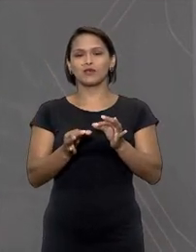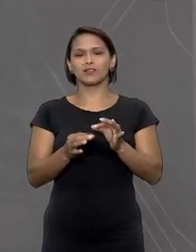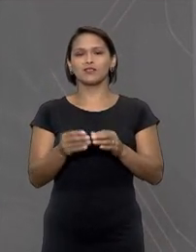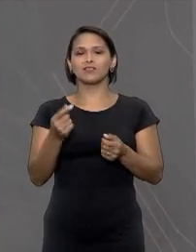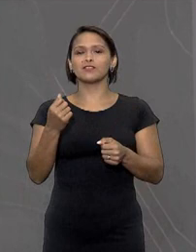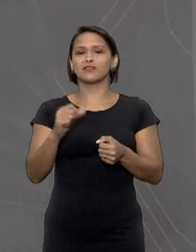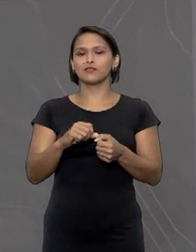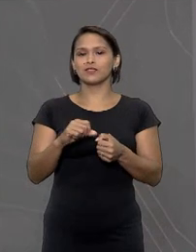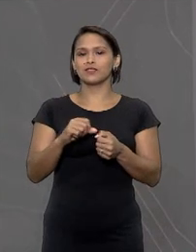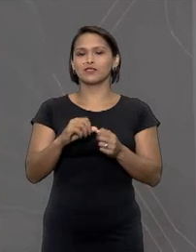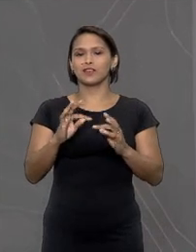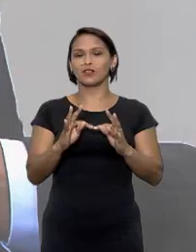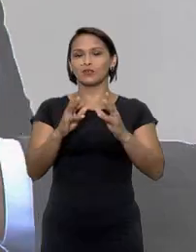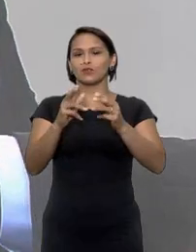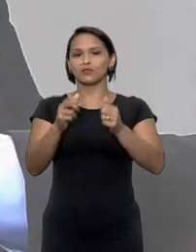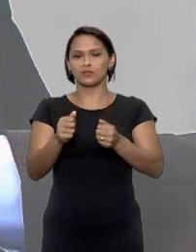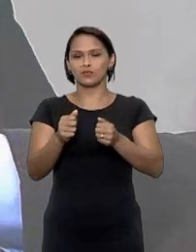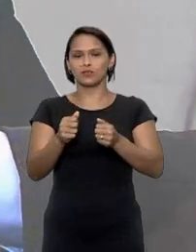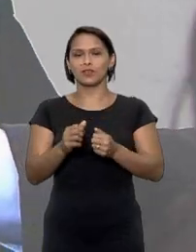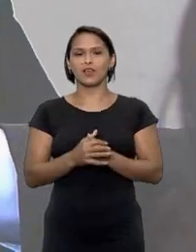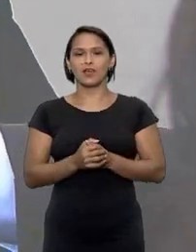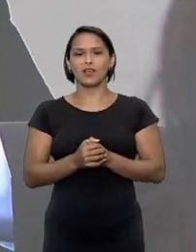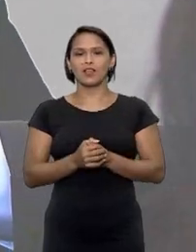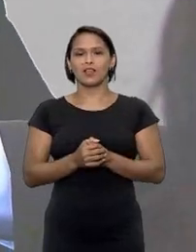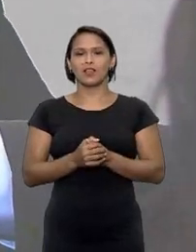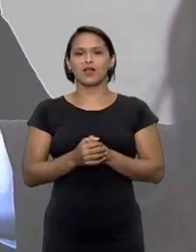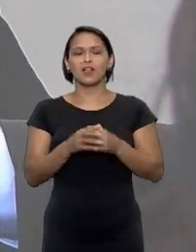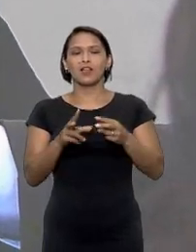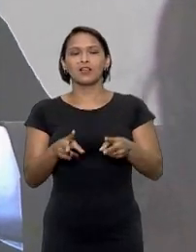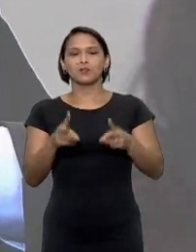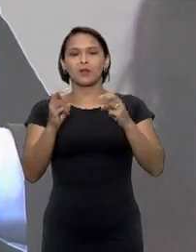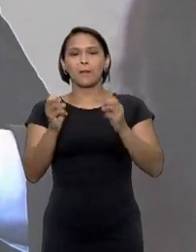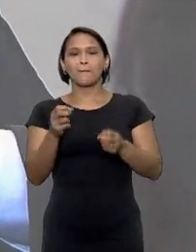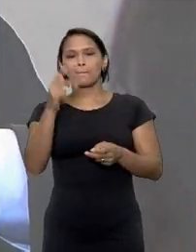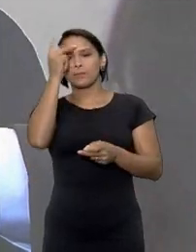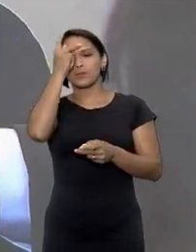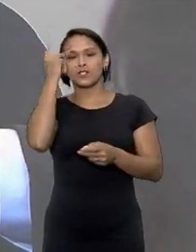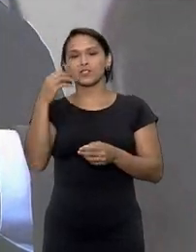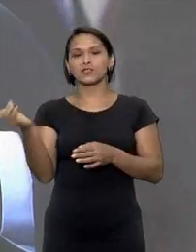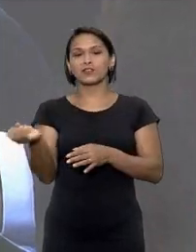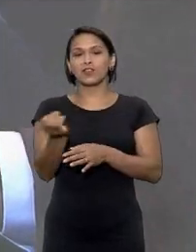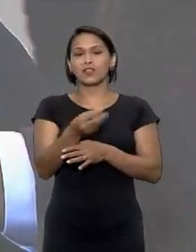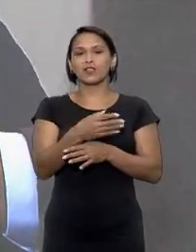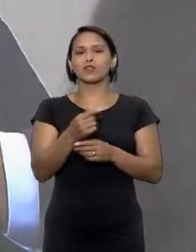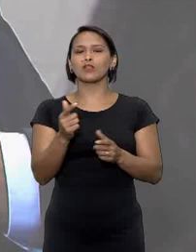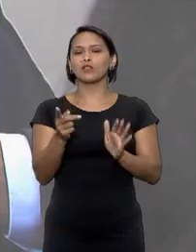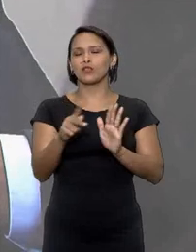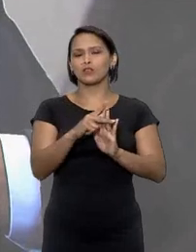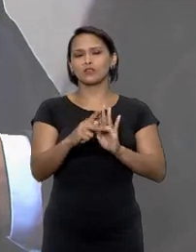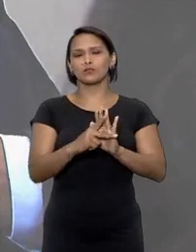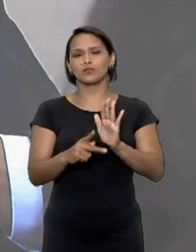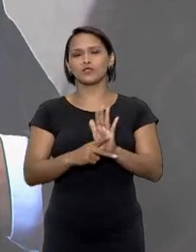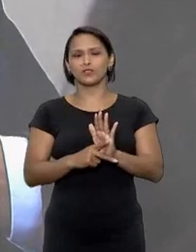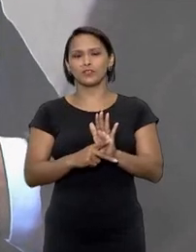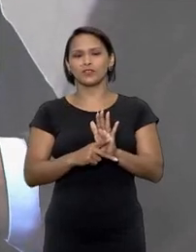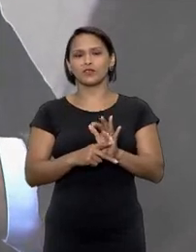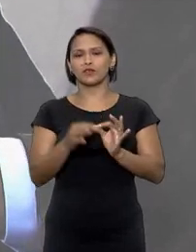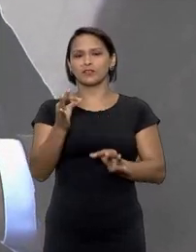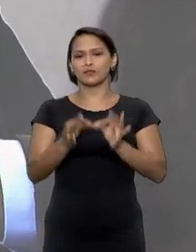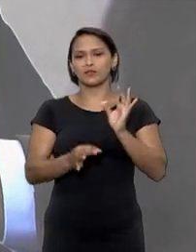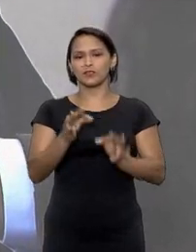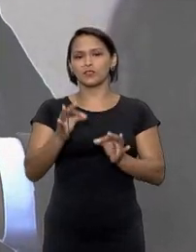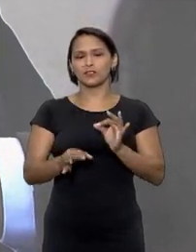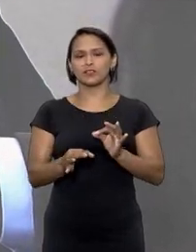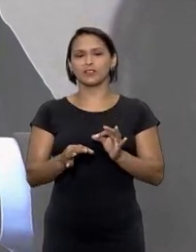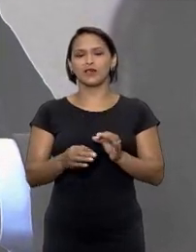gestão de suas áreas de atuação o nós tentamos identificar são pessoas que tragam inovações importantes que tragam melhoria para o funcionamento da